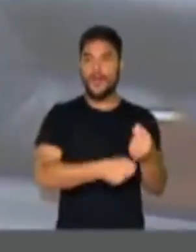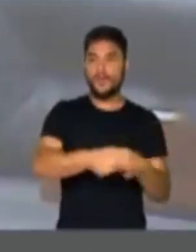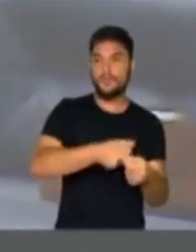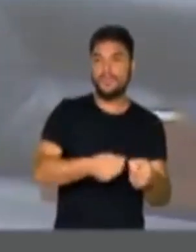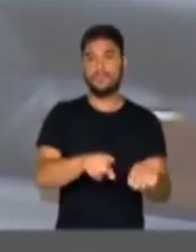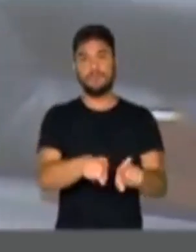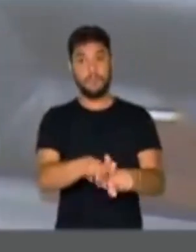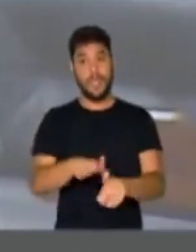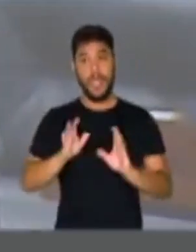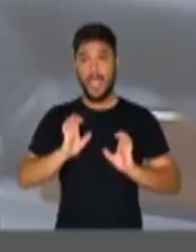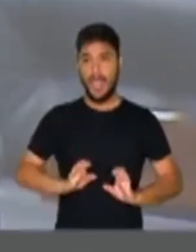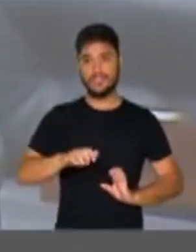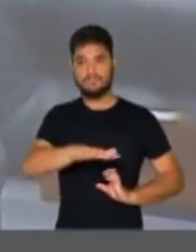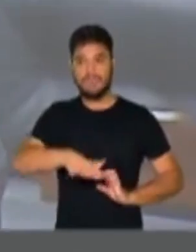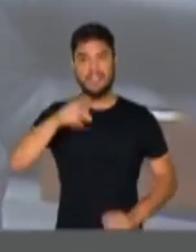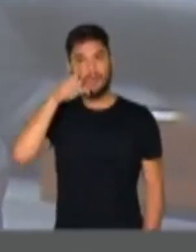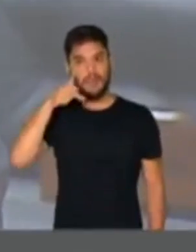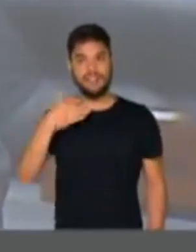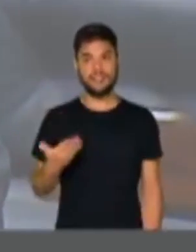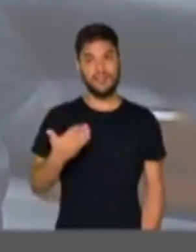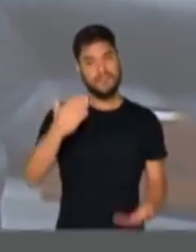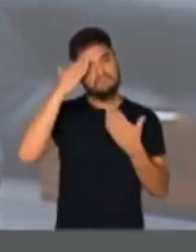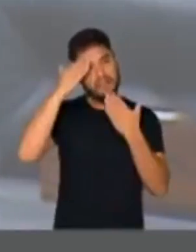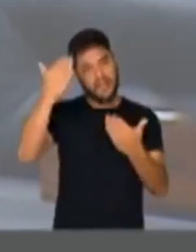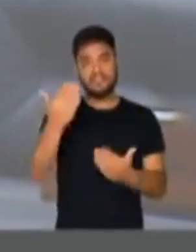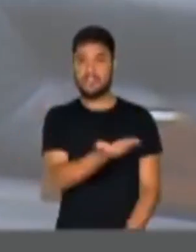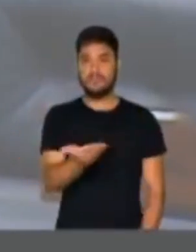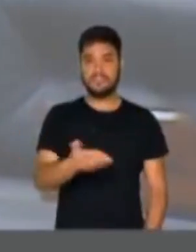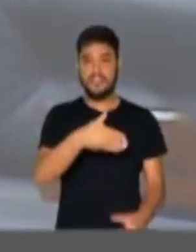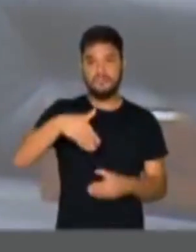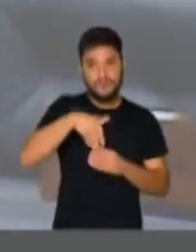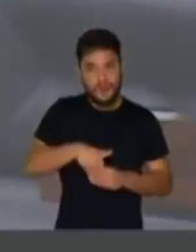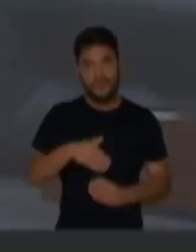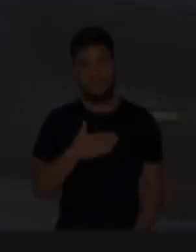nosso compromisso com a ética na política. Agradecer a todos os eleitores que nos deram essa incumbência.